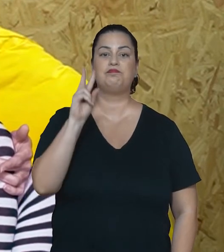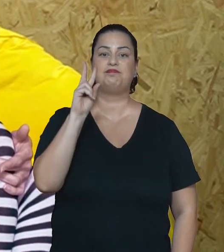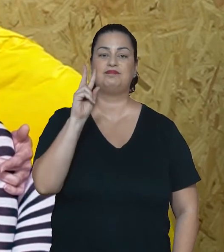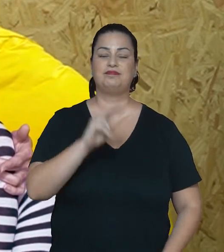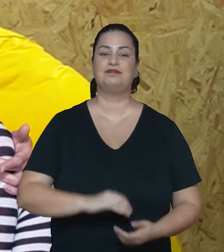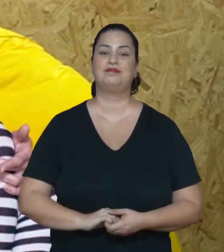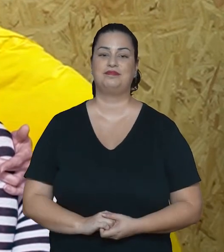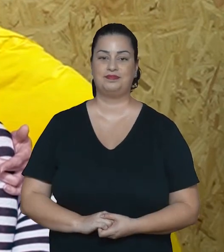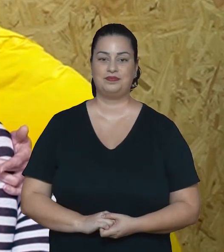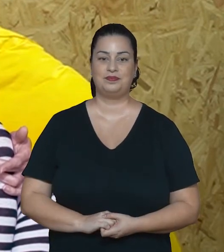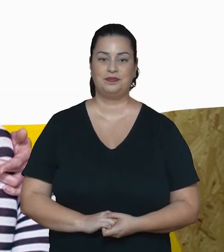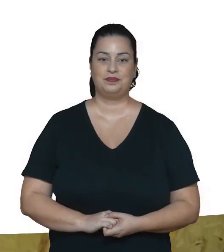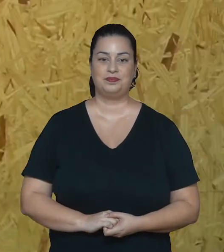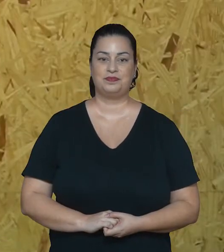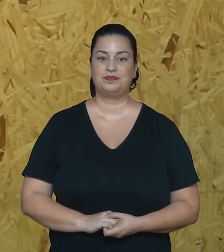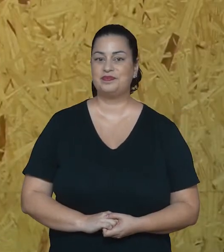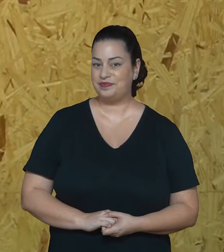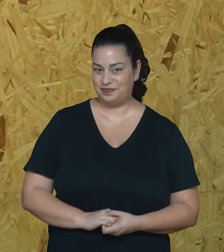pública.